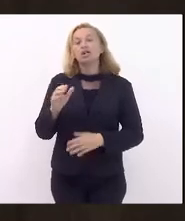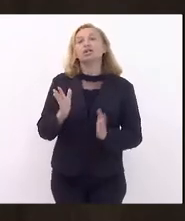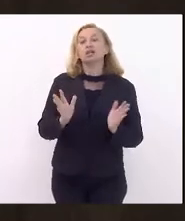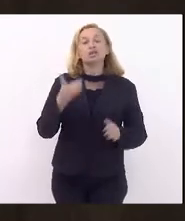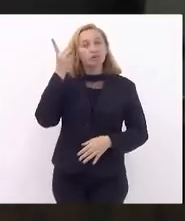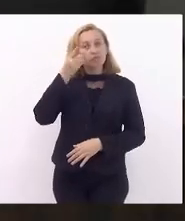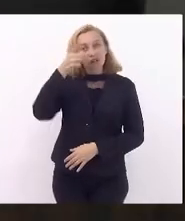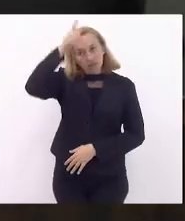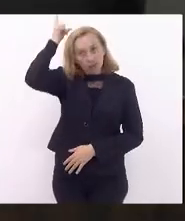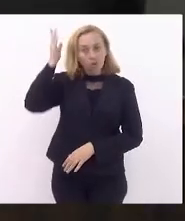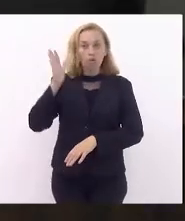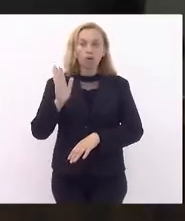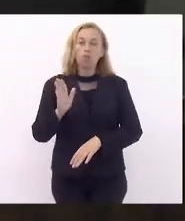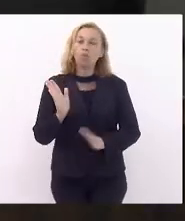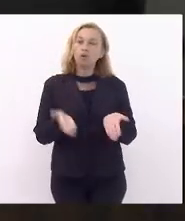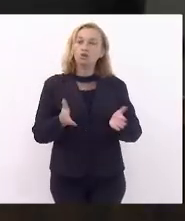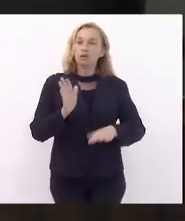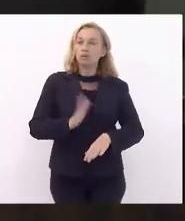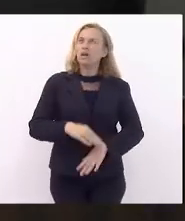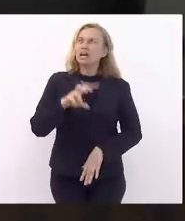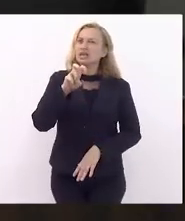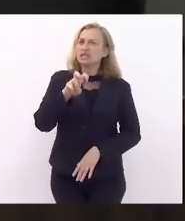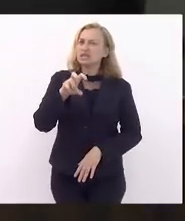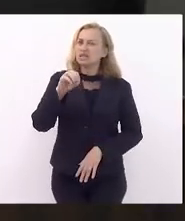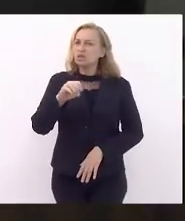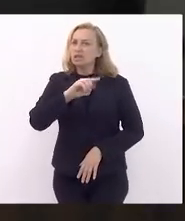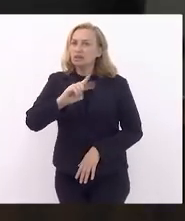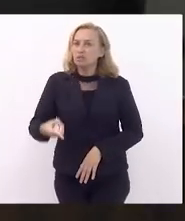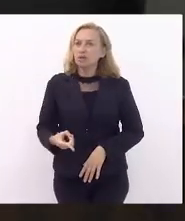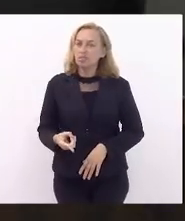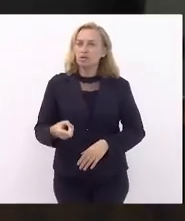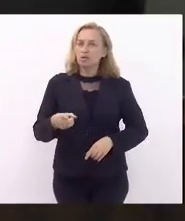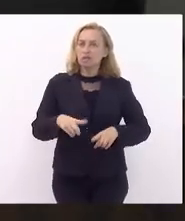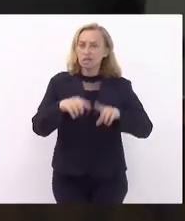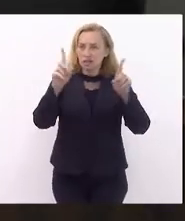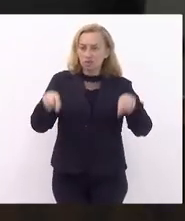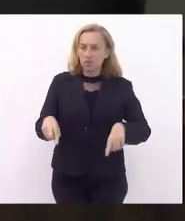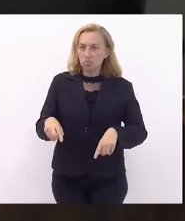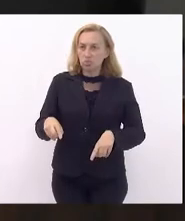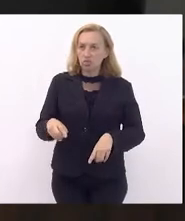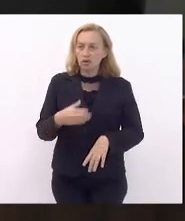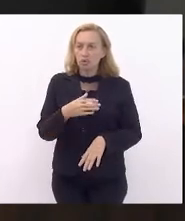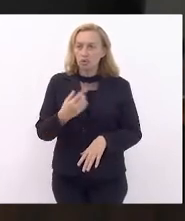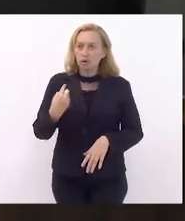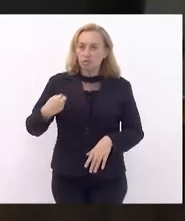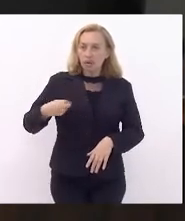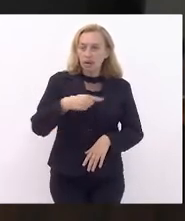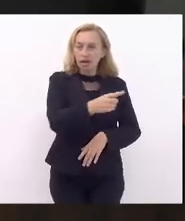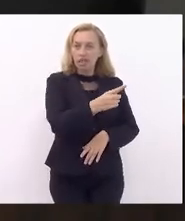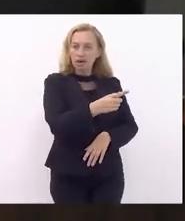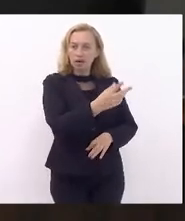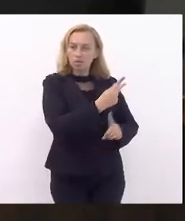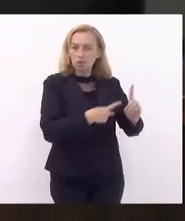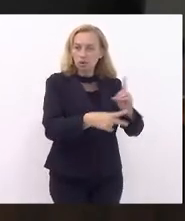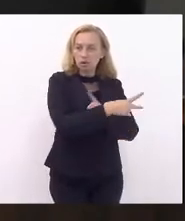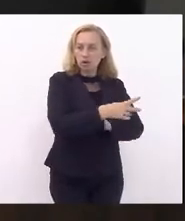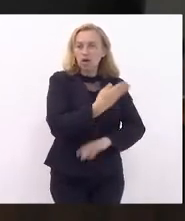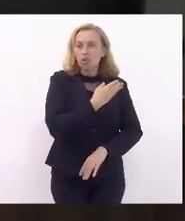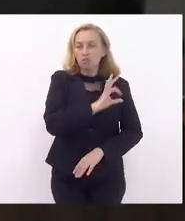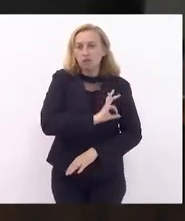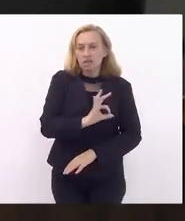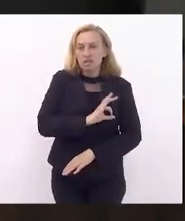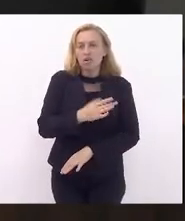de 50 mil servidores prontos para irem para o Rio Previdência. São policiais militares, bombeiros,